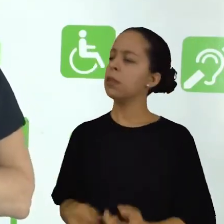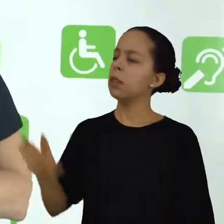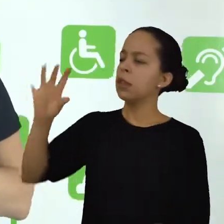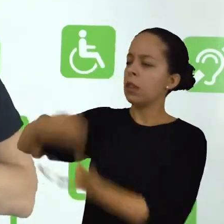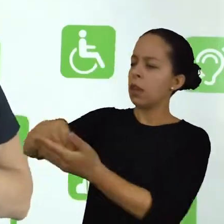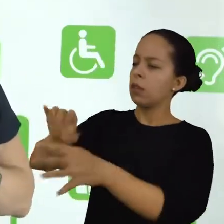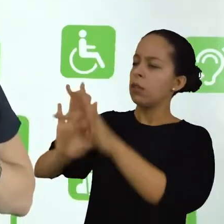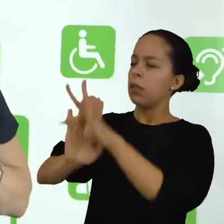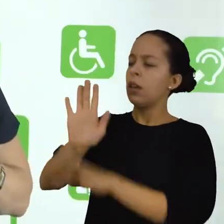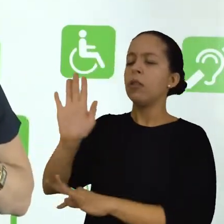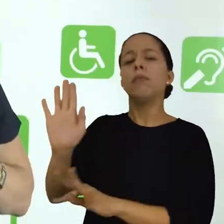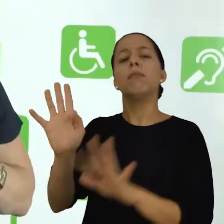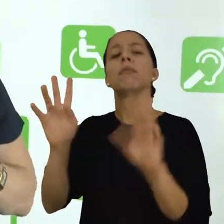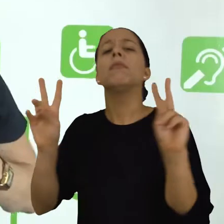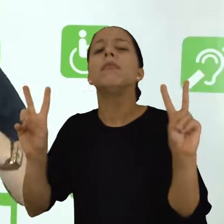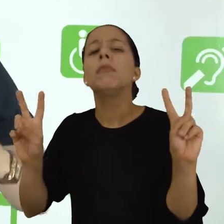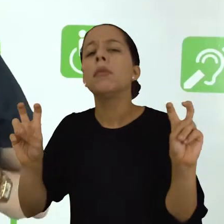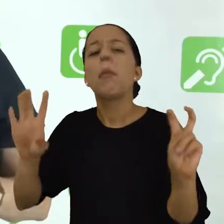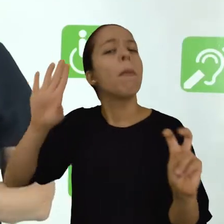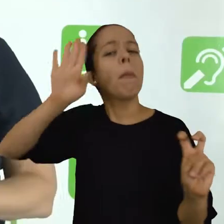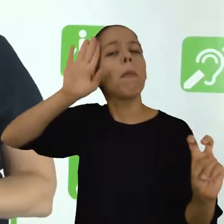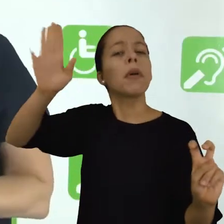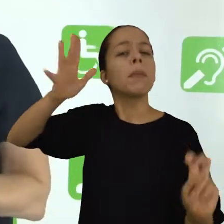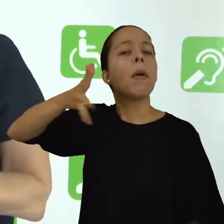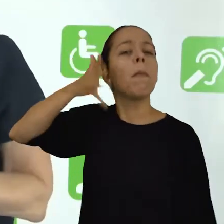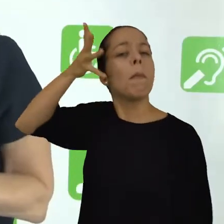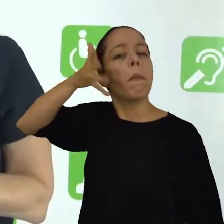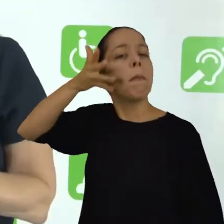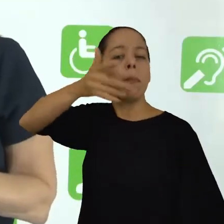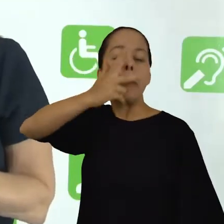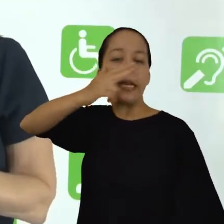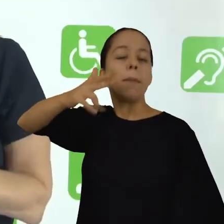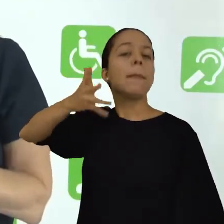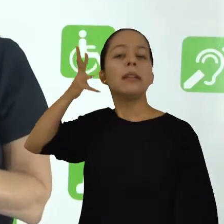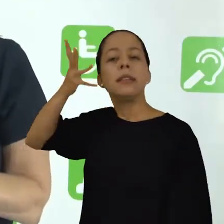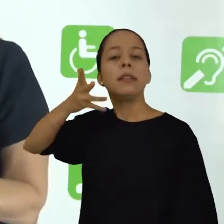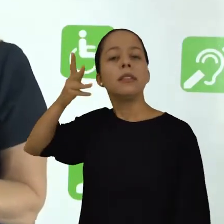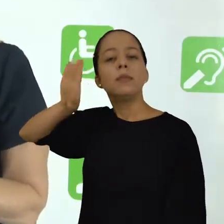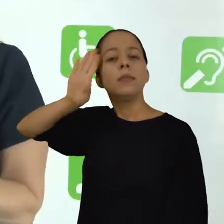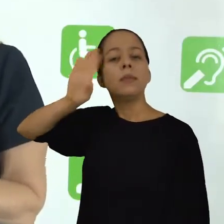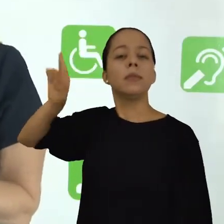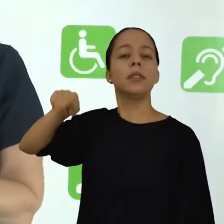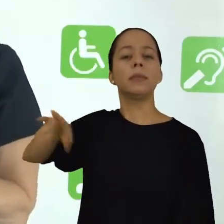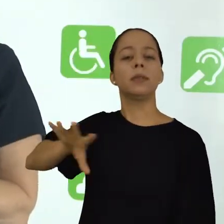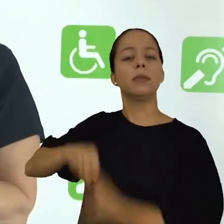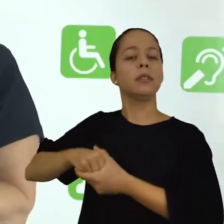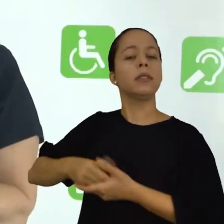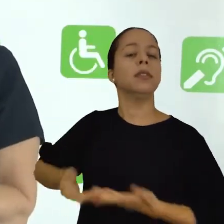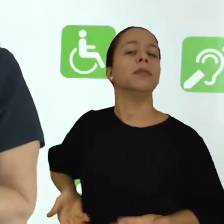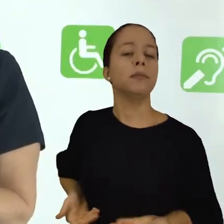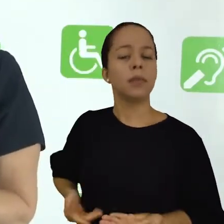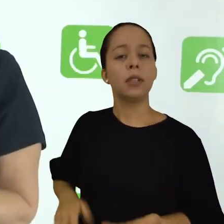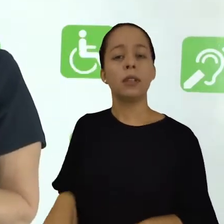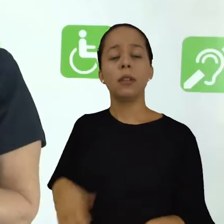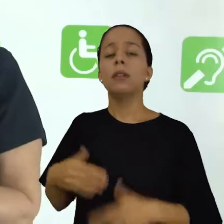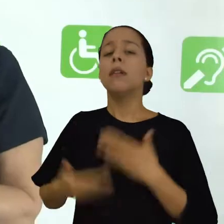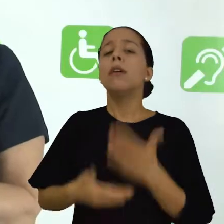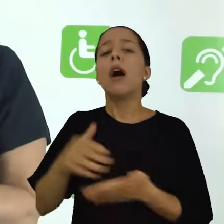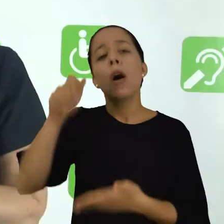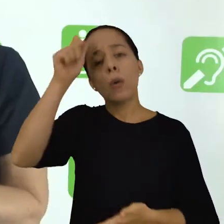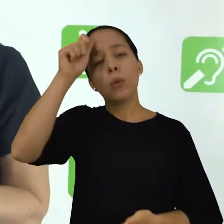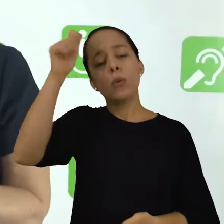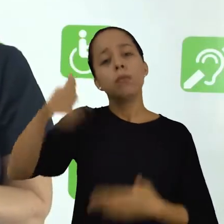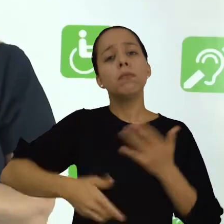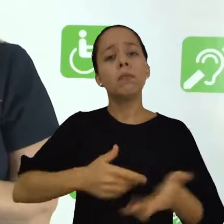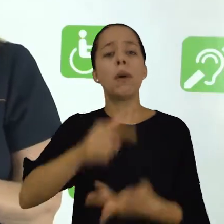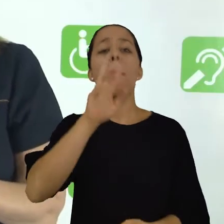a mensagem principal deixada pelo autor. Ou seja, qual o tema que ele desenvolve, com que objetivo, a que conclusão